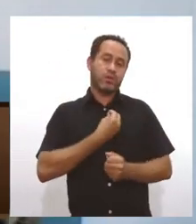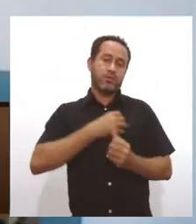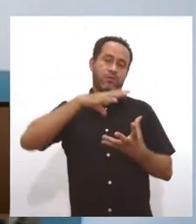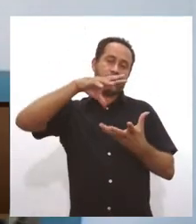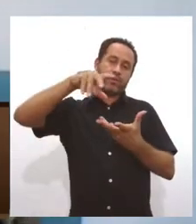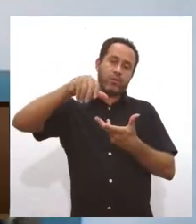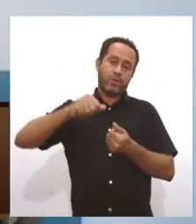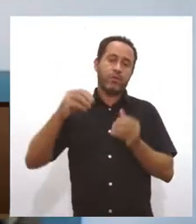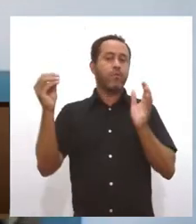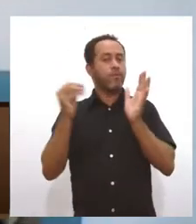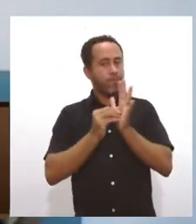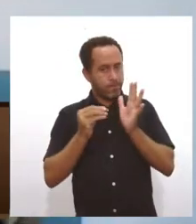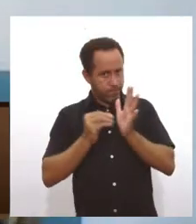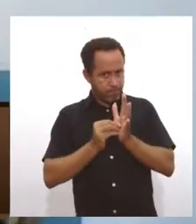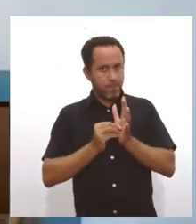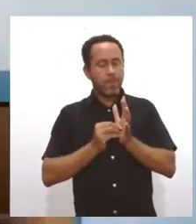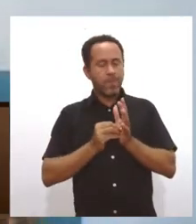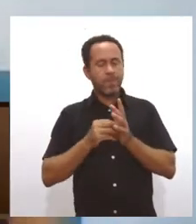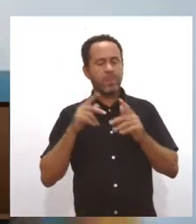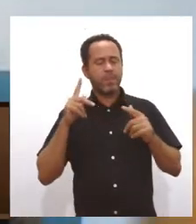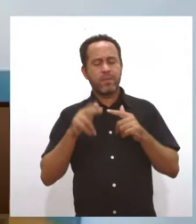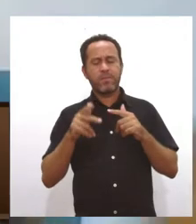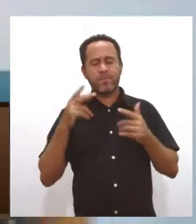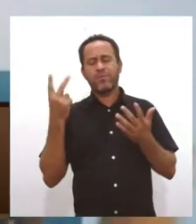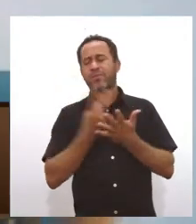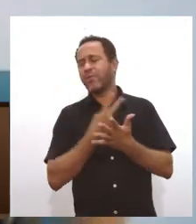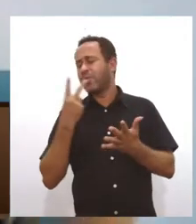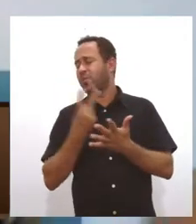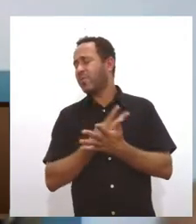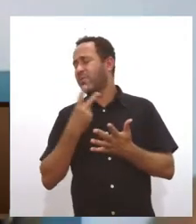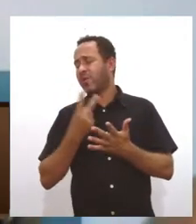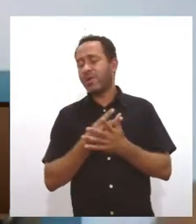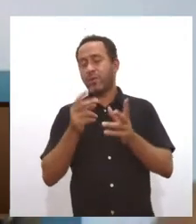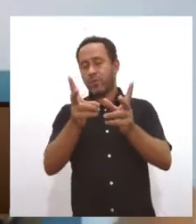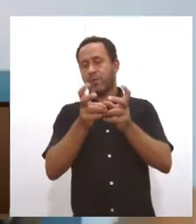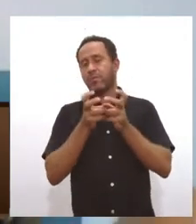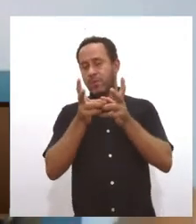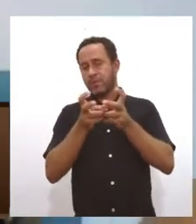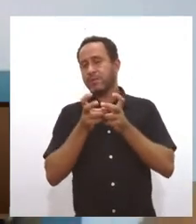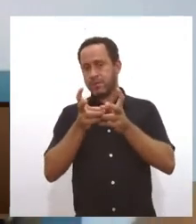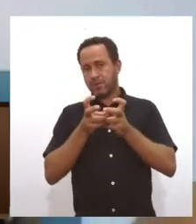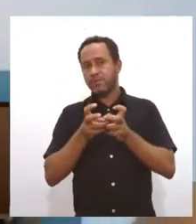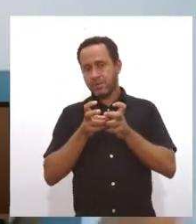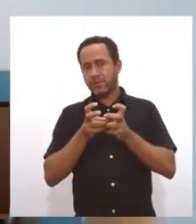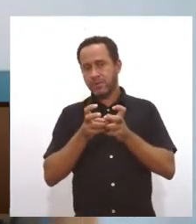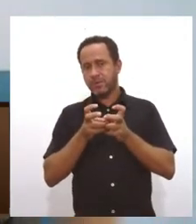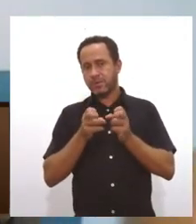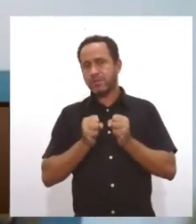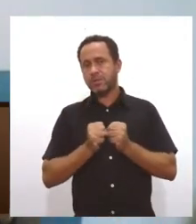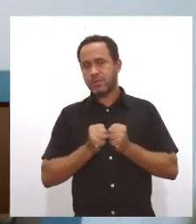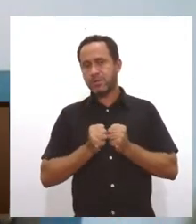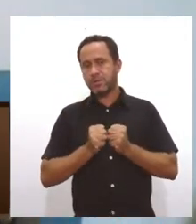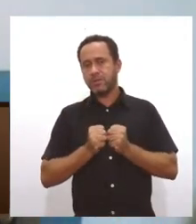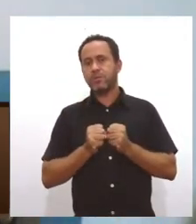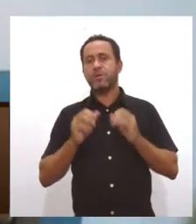falta um pouco, existe uma falha gigantesca de percepção, né? Enquanto as escolas estarem trabalhando